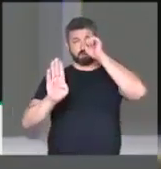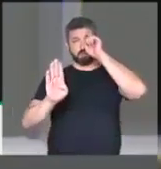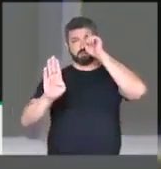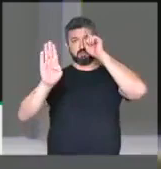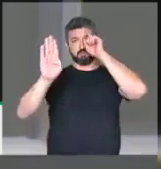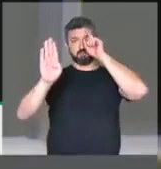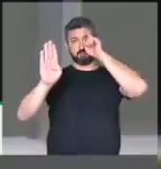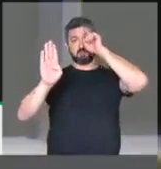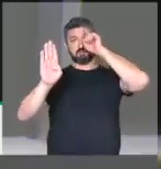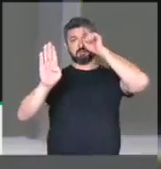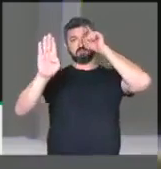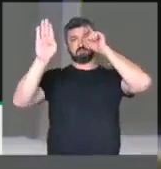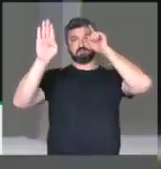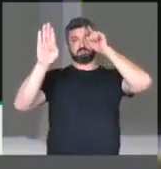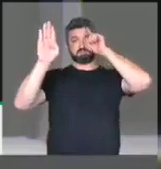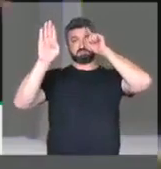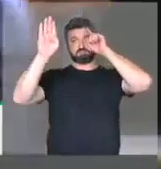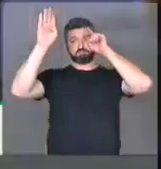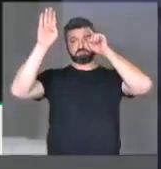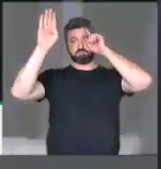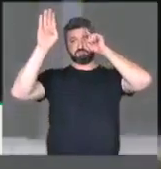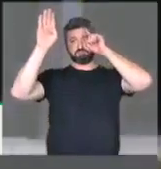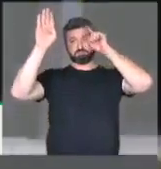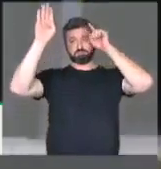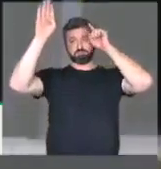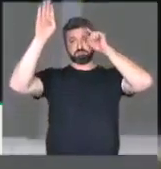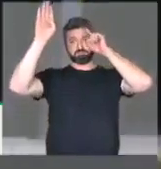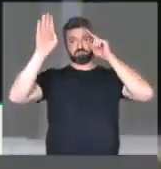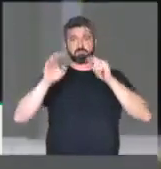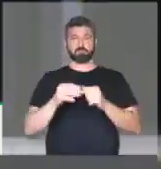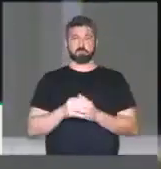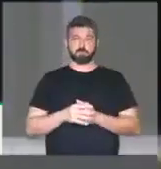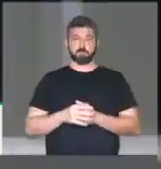recorde, em cima de recorde.